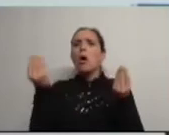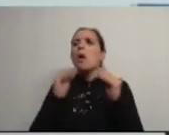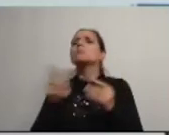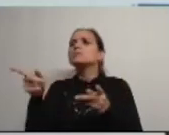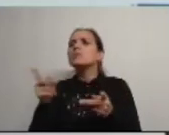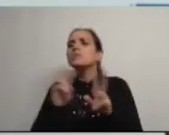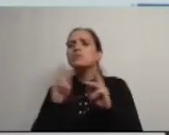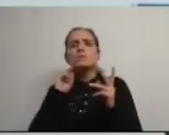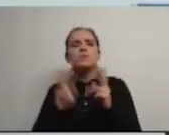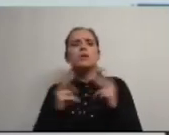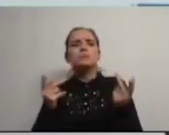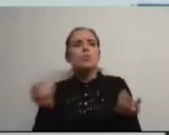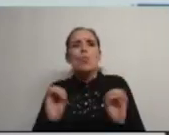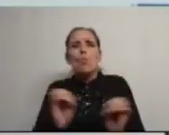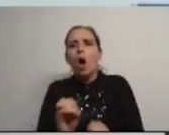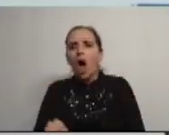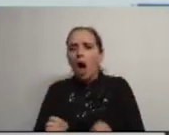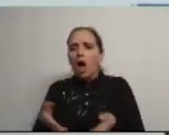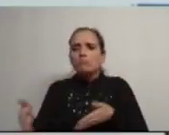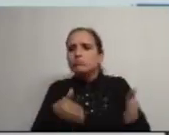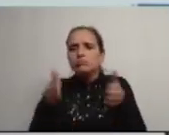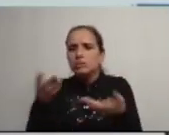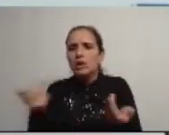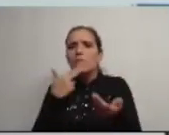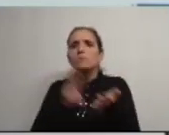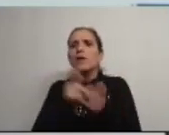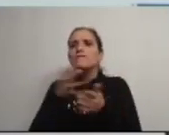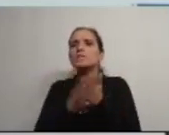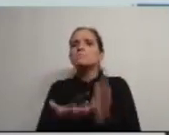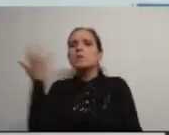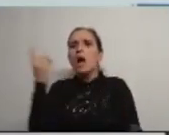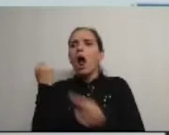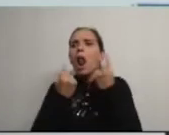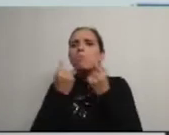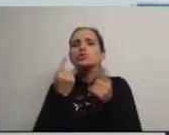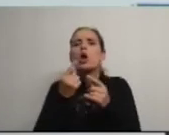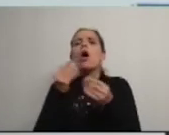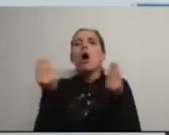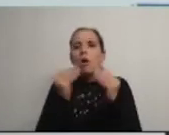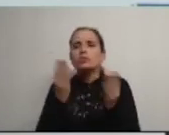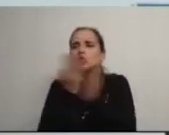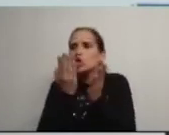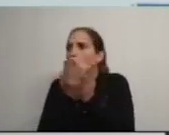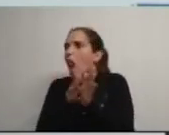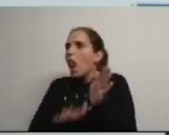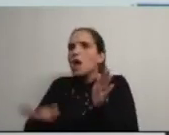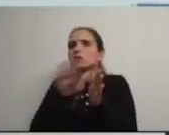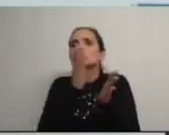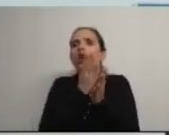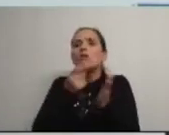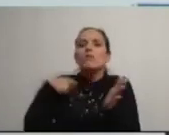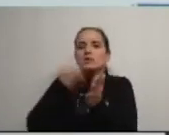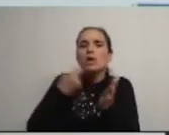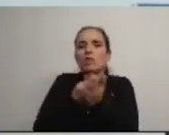nas freguesias onde está a manutenção da rede viária o que é que tem feito relevante no Conselho para além de algumas obras importantes em escolas que como sabemos não são financiadas